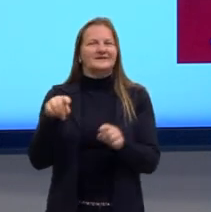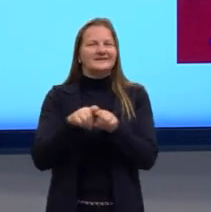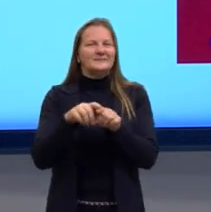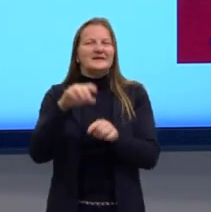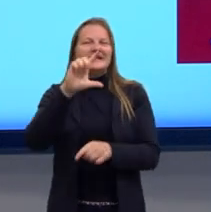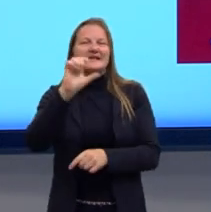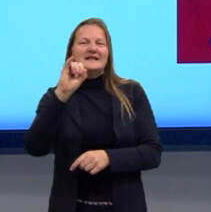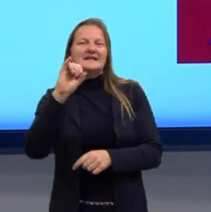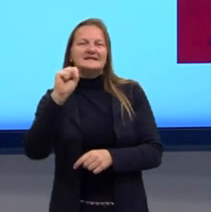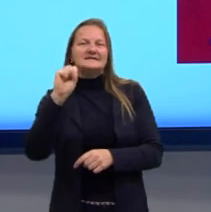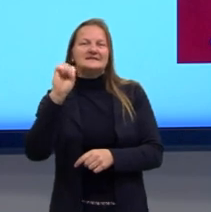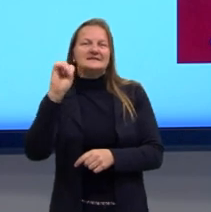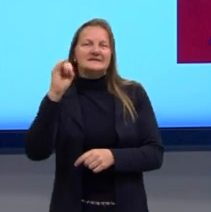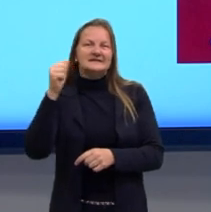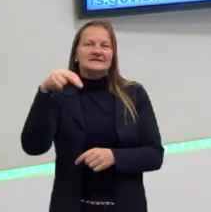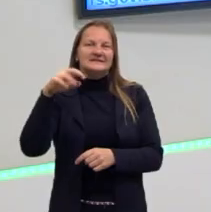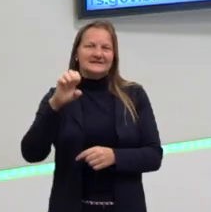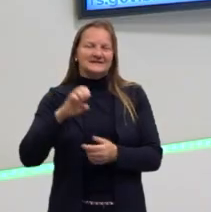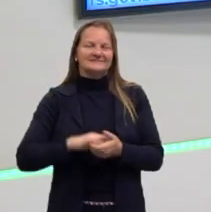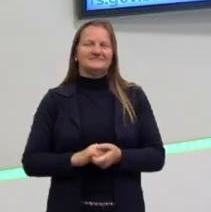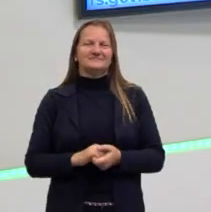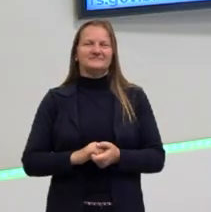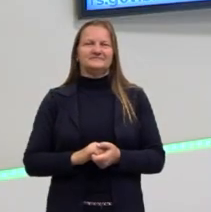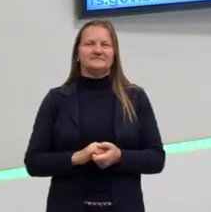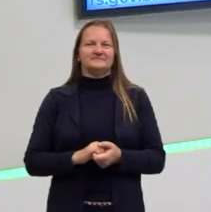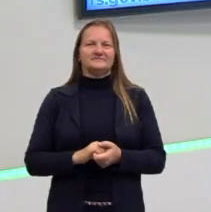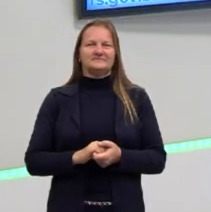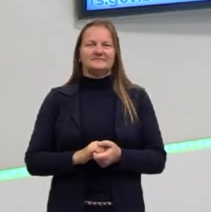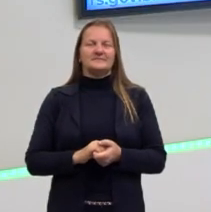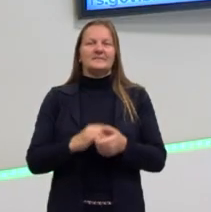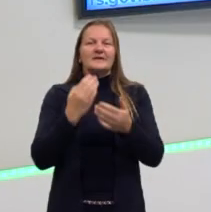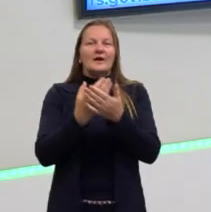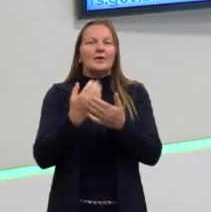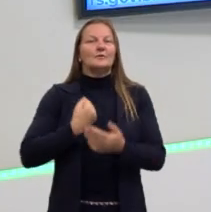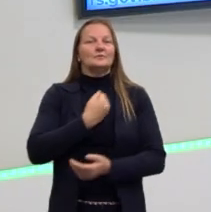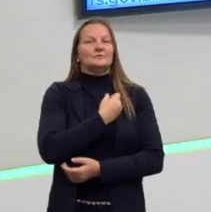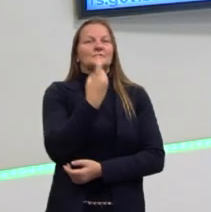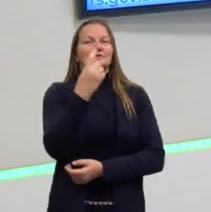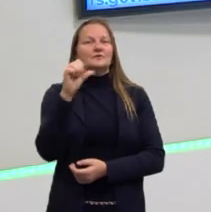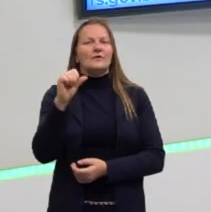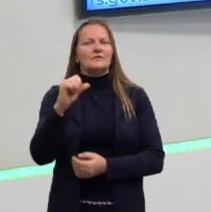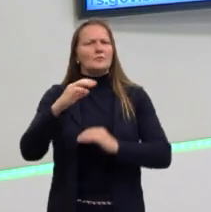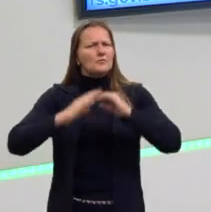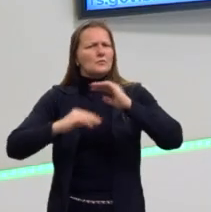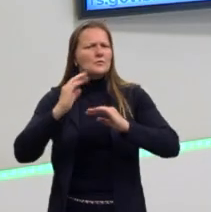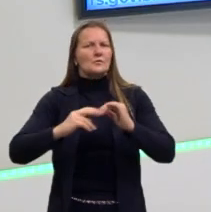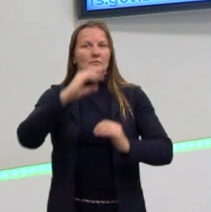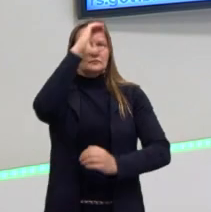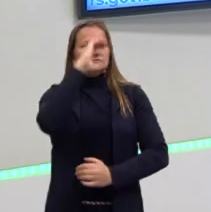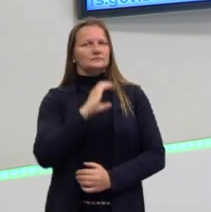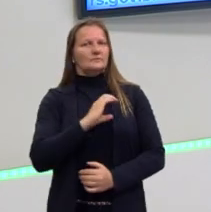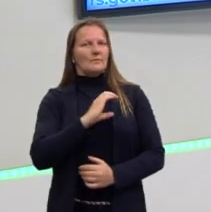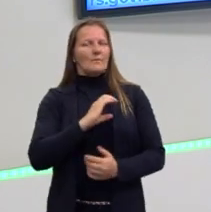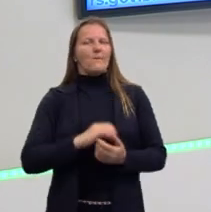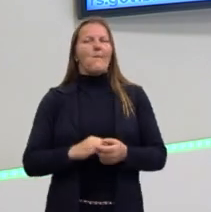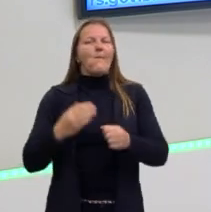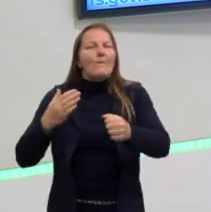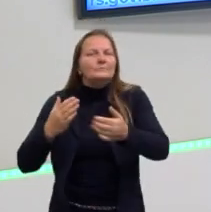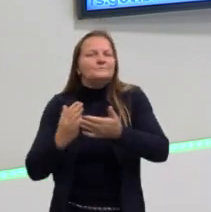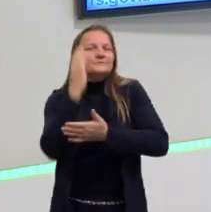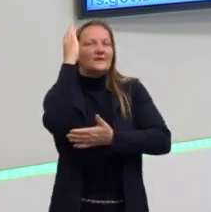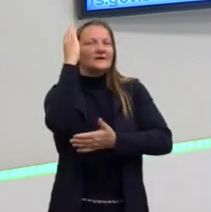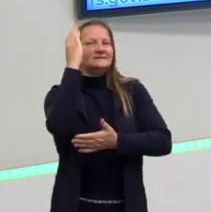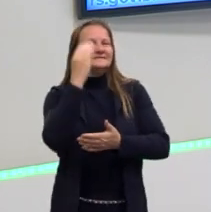Lisiane. bueno? Então, lá. Aula de número 19, exercício da cidadania, partiu